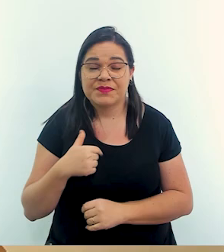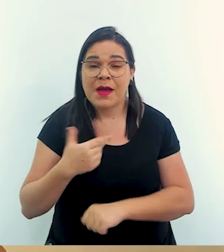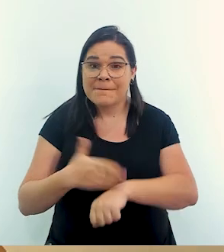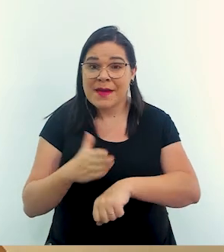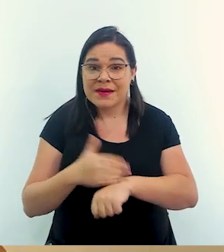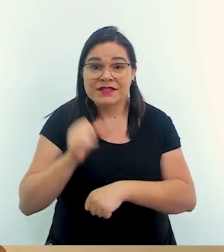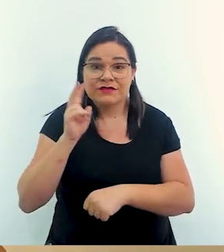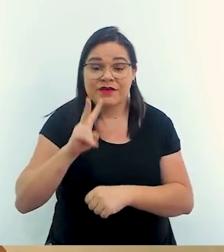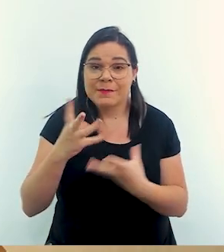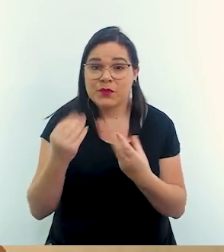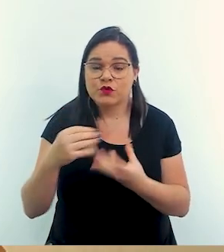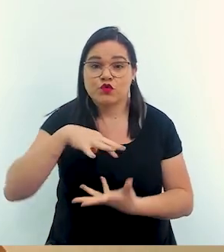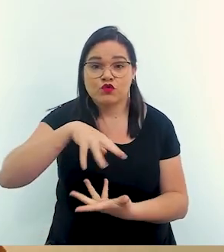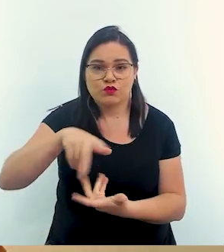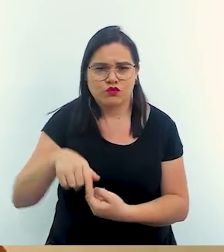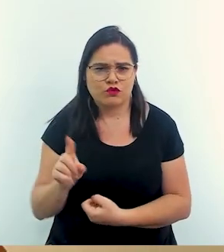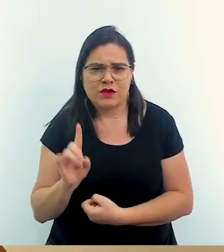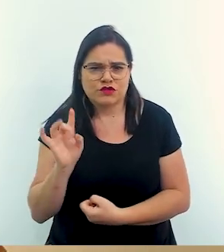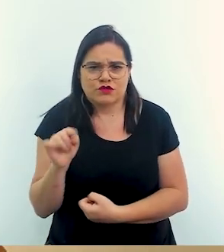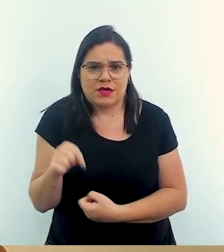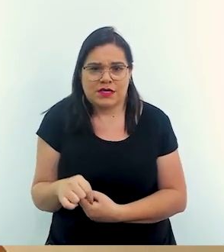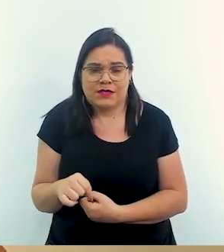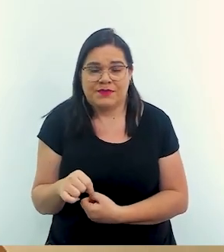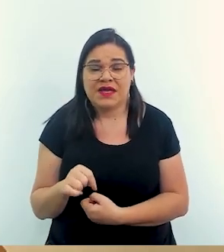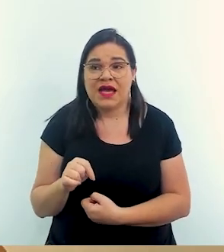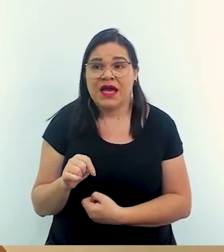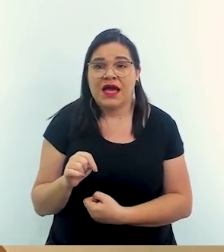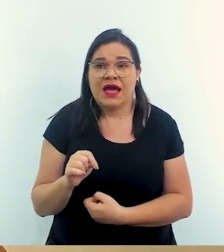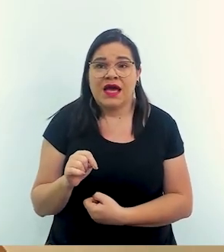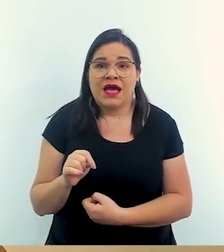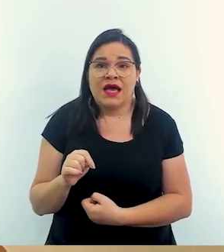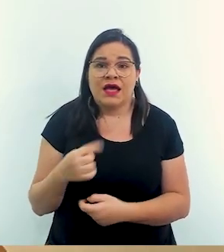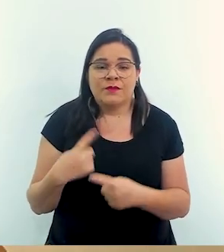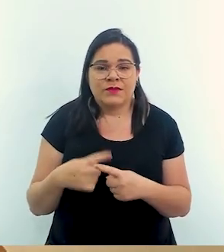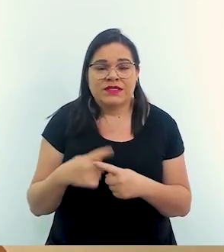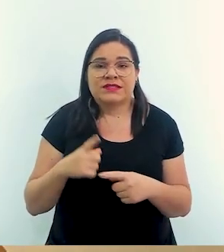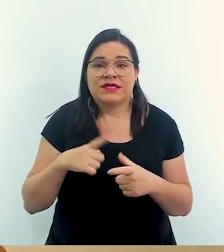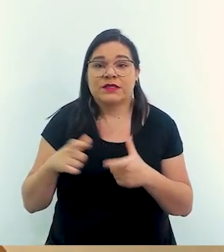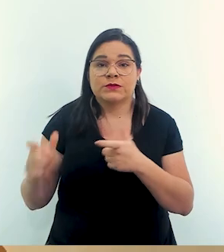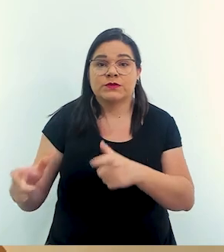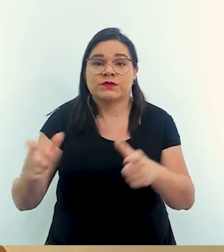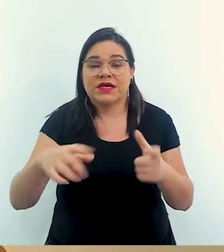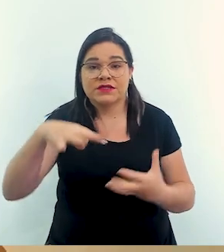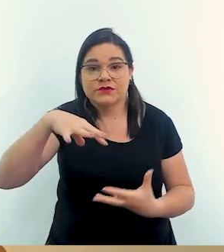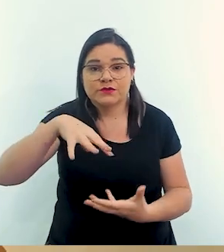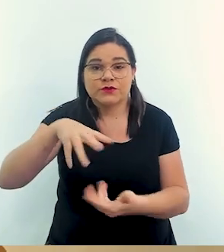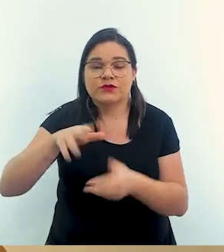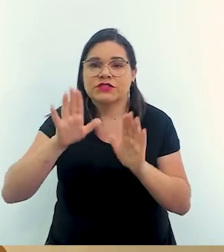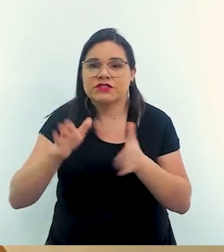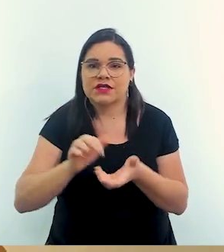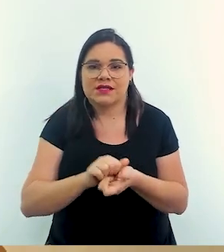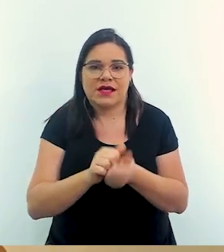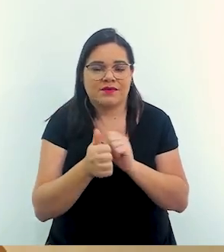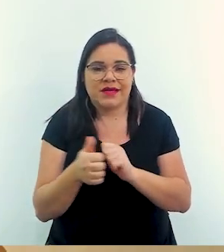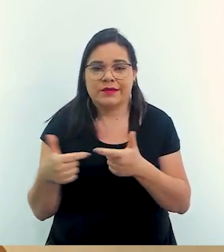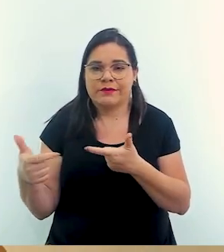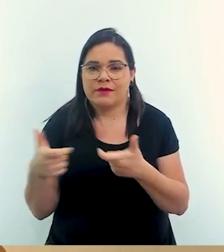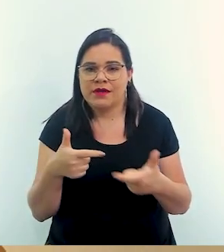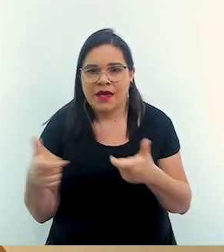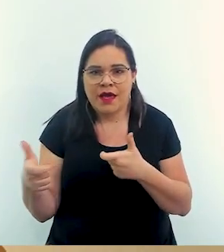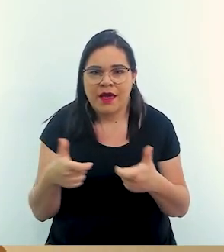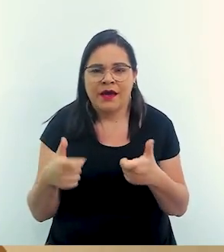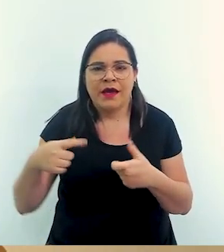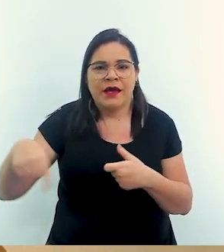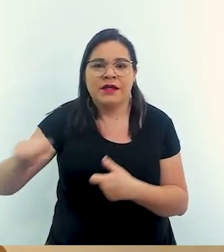muito boa que se vê no mundo está ali não é aqui quando a gente fala isso porque existem locais no mundo que já estão adaptados com